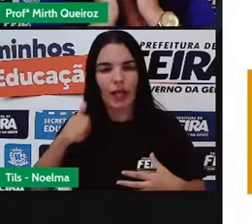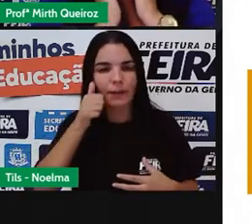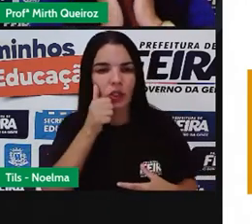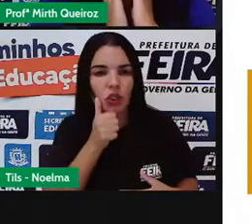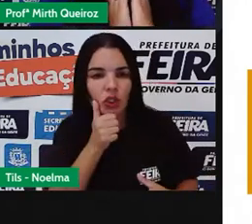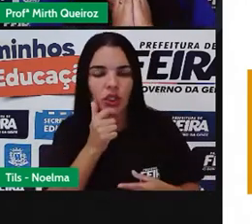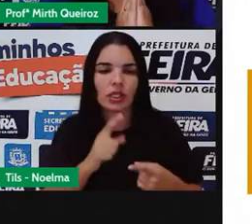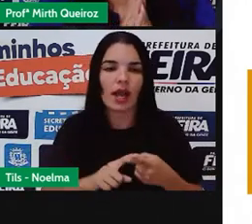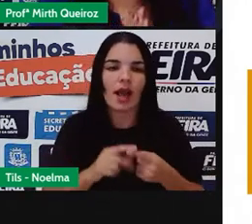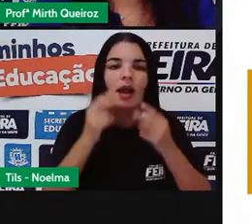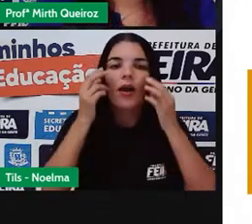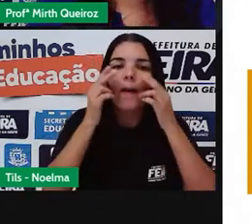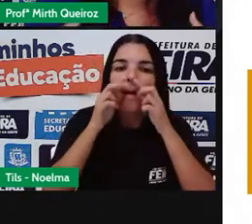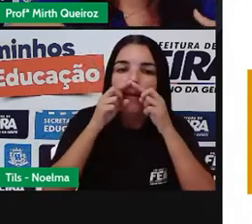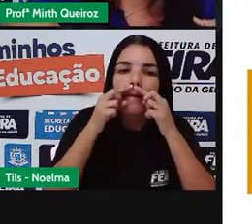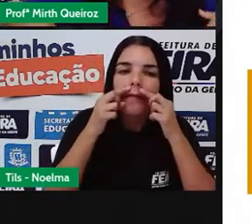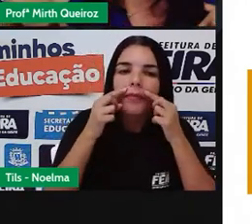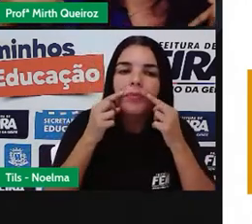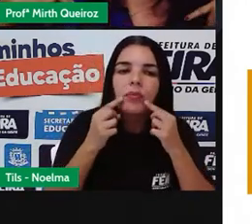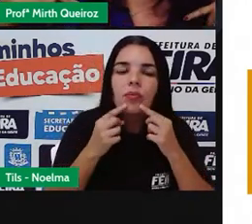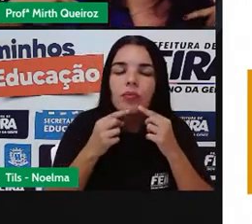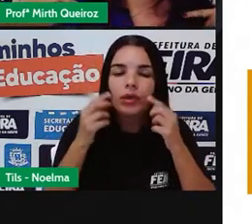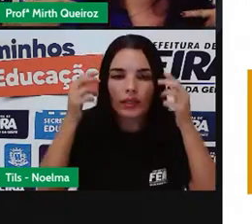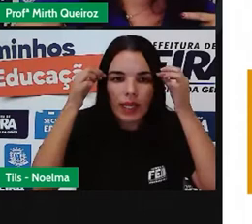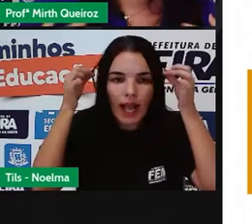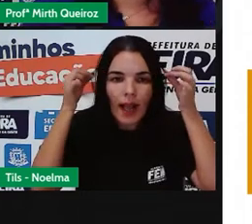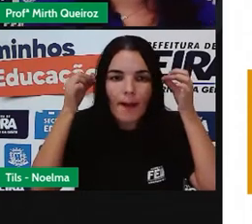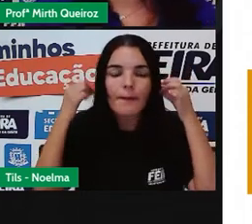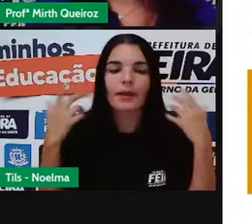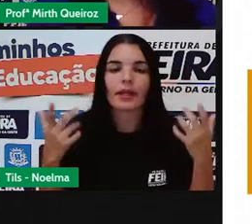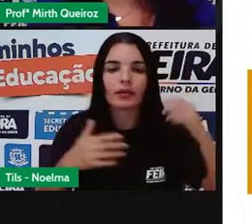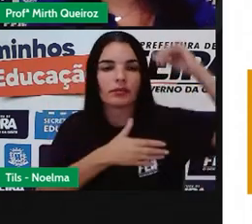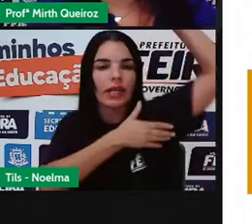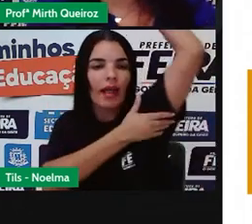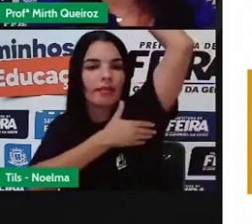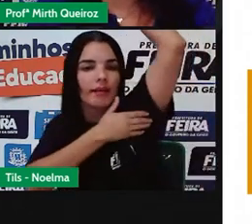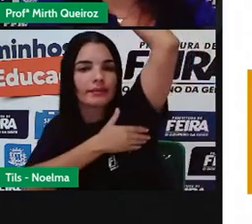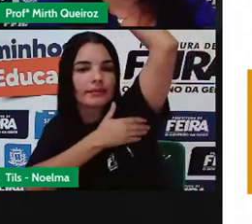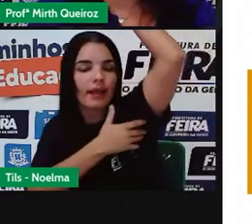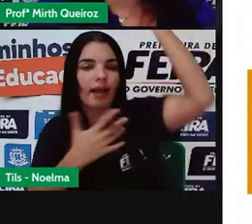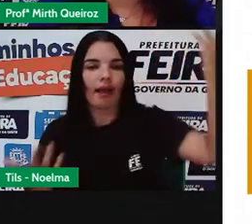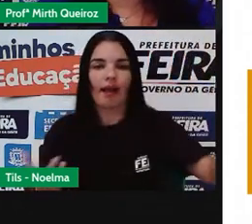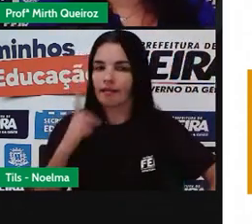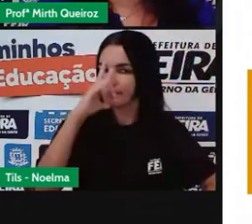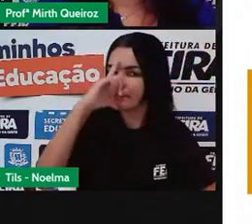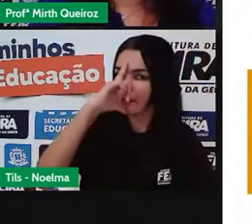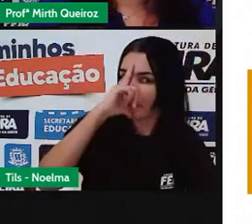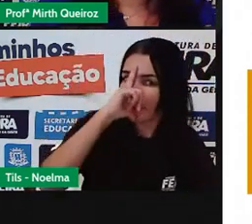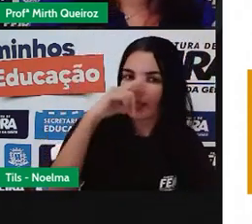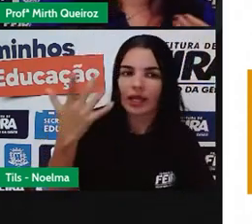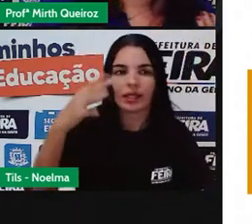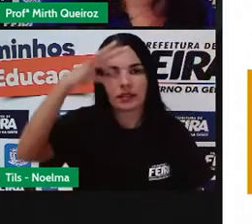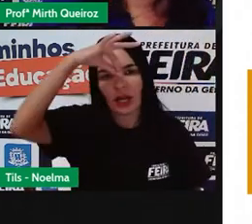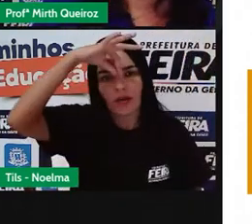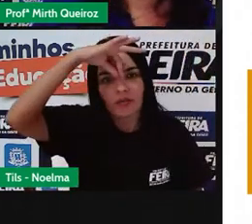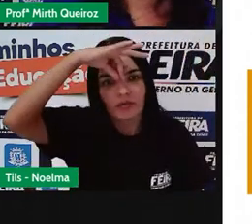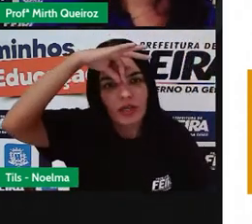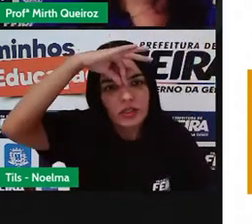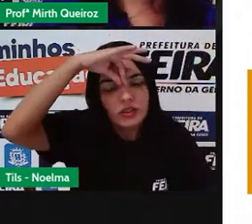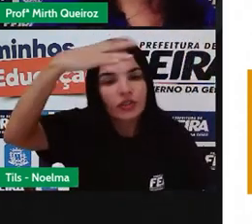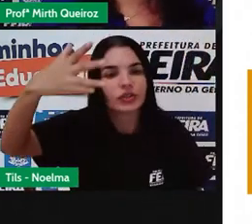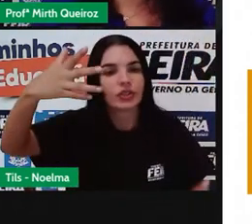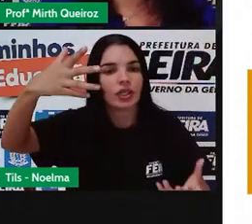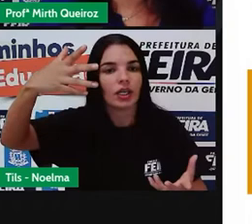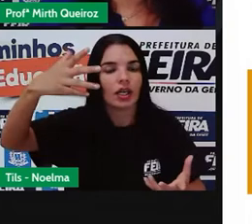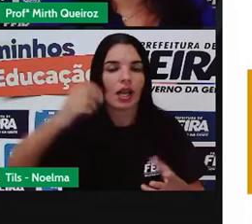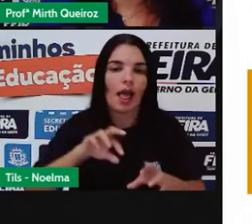nas as partes genitais, o desenvolvimento do pênis, o desenvolvimento do pênis,